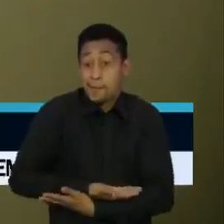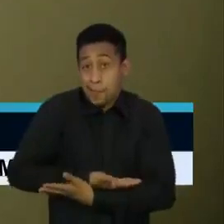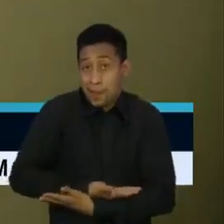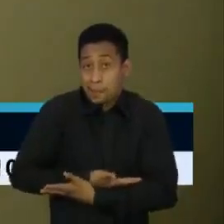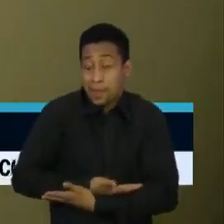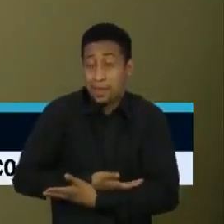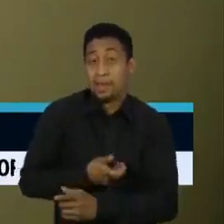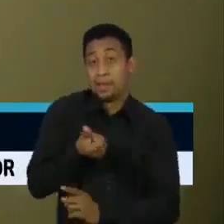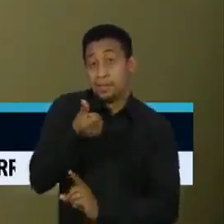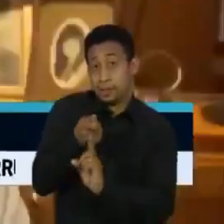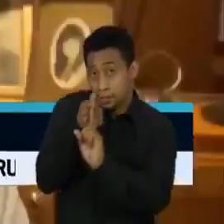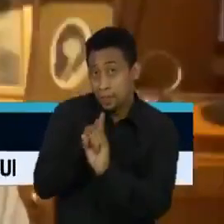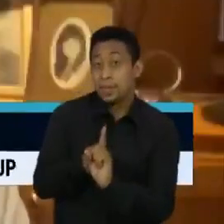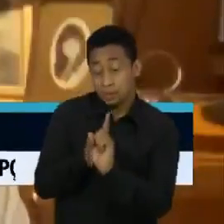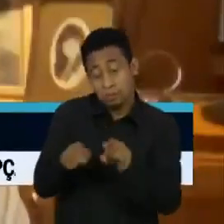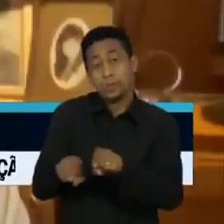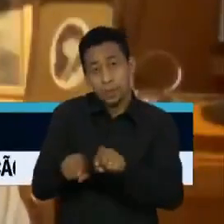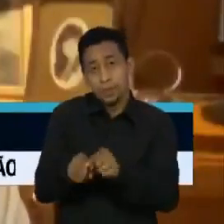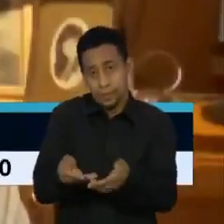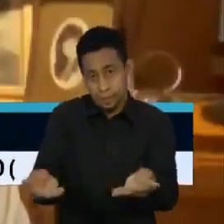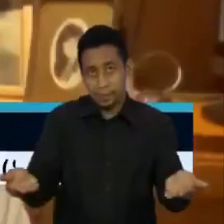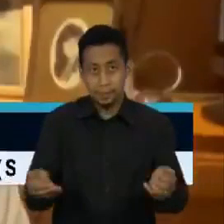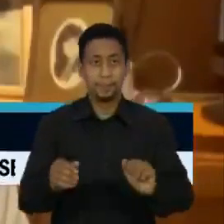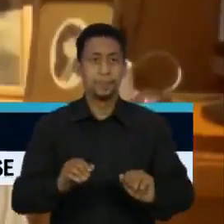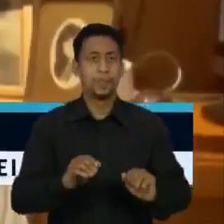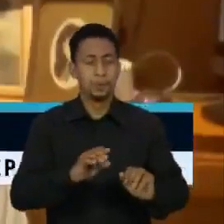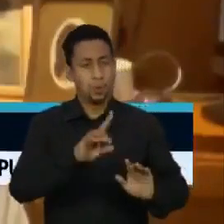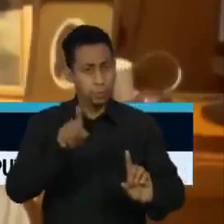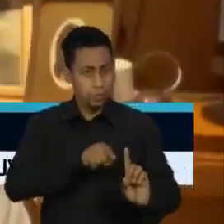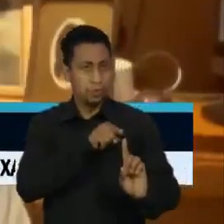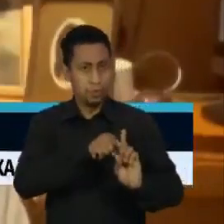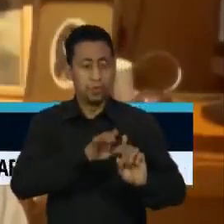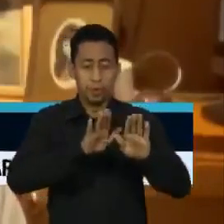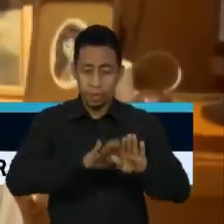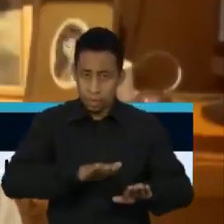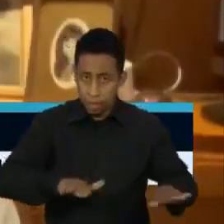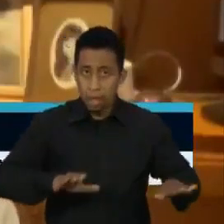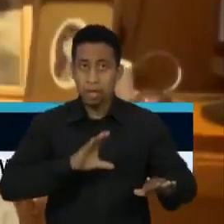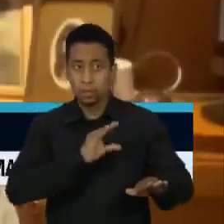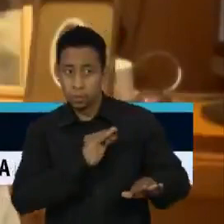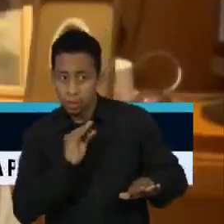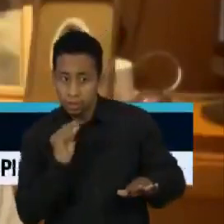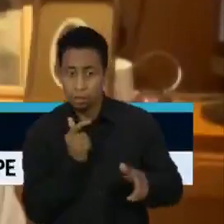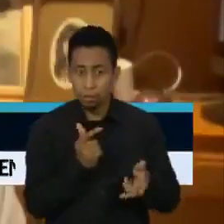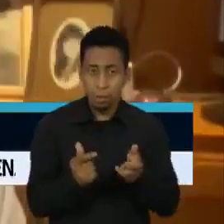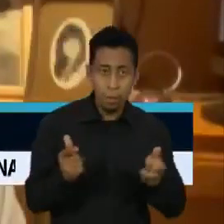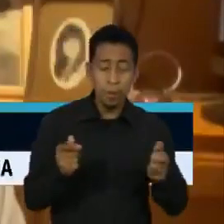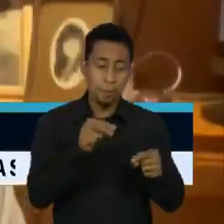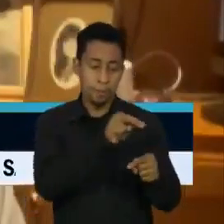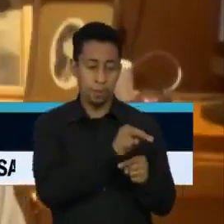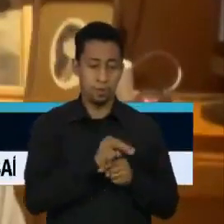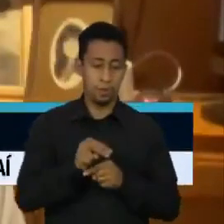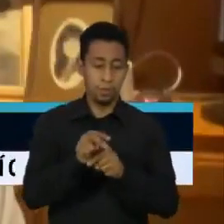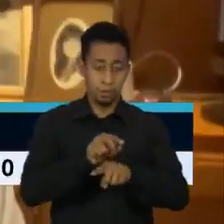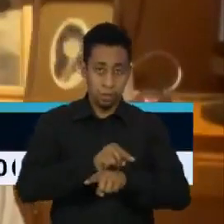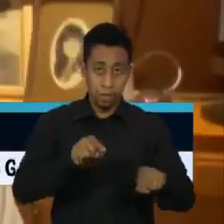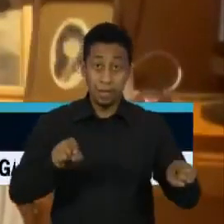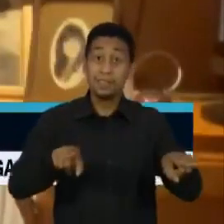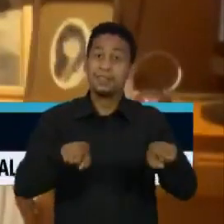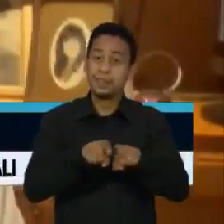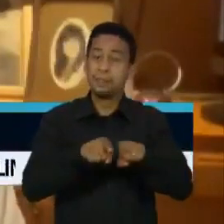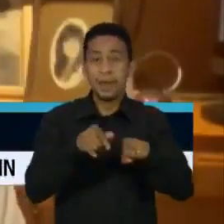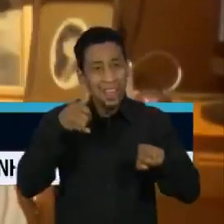partir dos seis meses. A ideia é que ao vacinar as crianças, você as protege, mas também você evita que elas